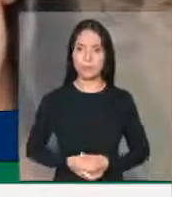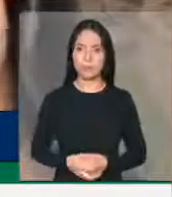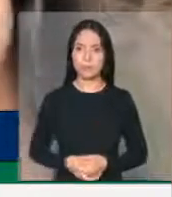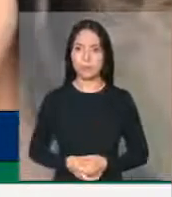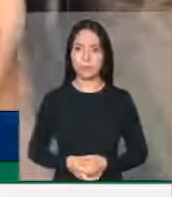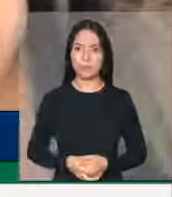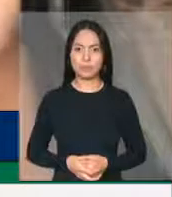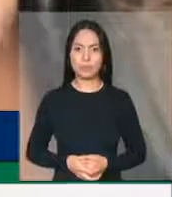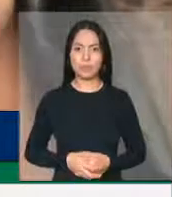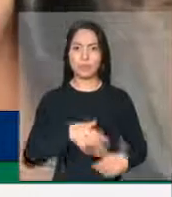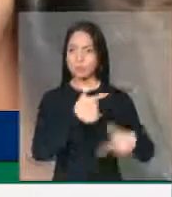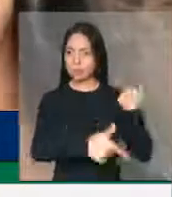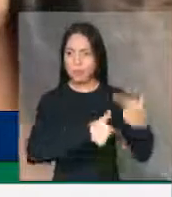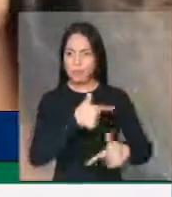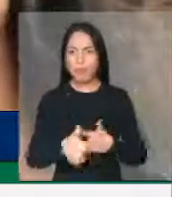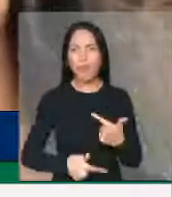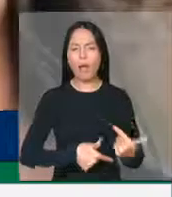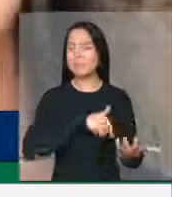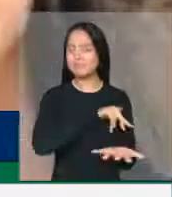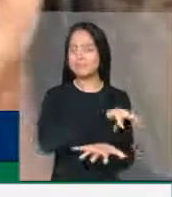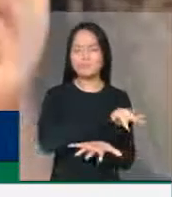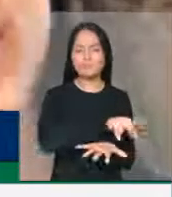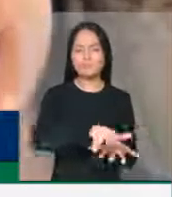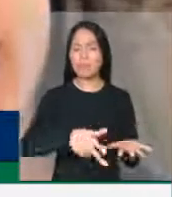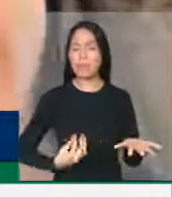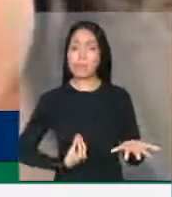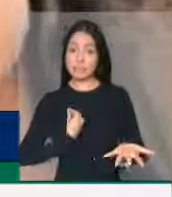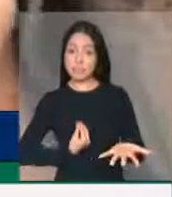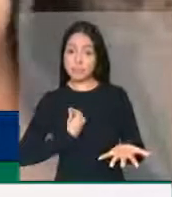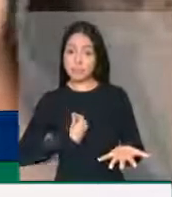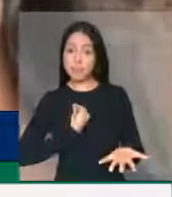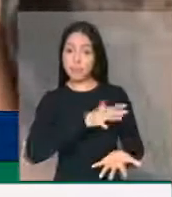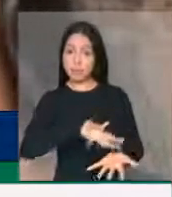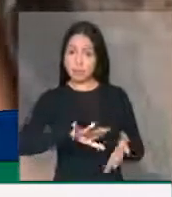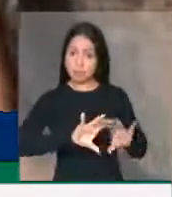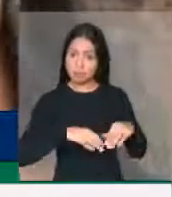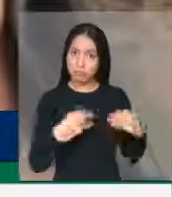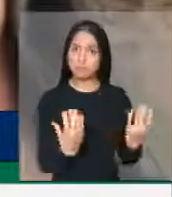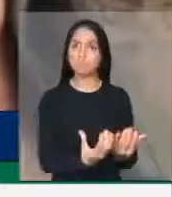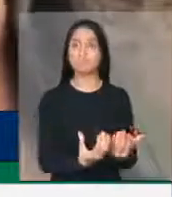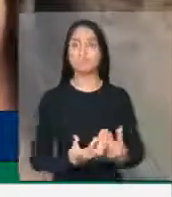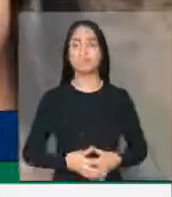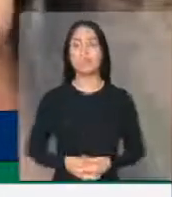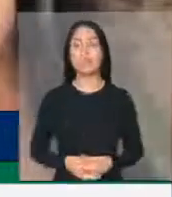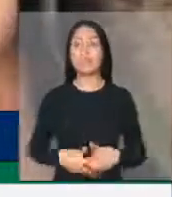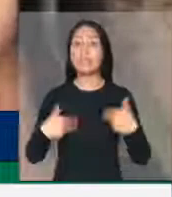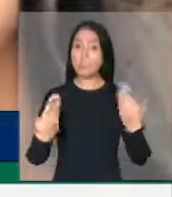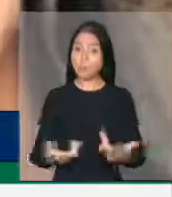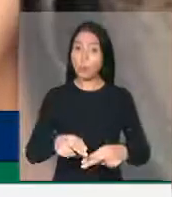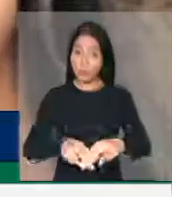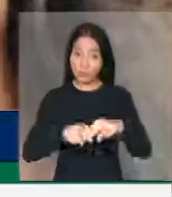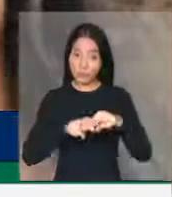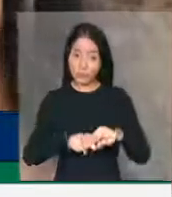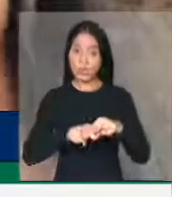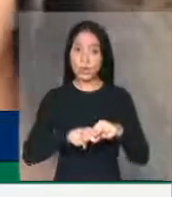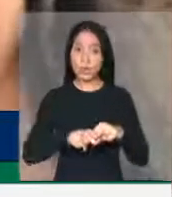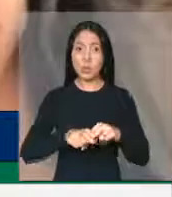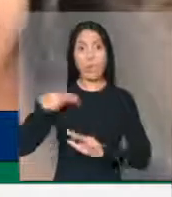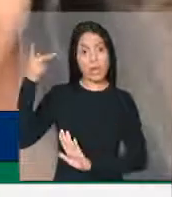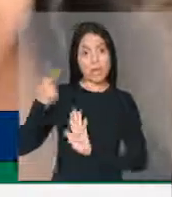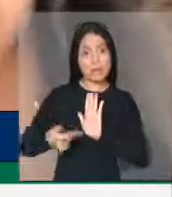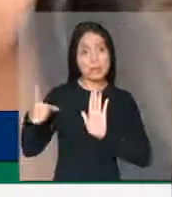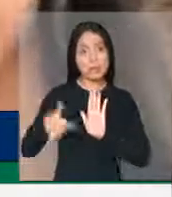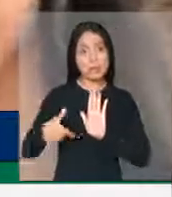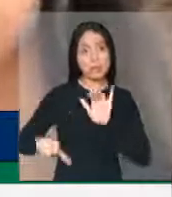no emprego e em outros aspectos da vida pessoal e comunitária. Nesse sentido, é meritório e oportuno o projeto hora